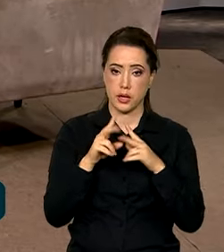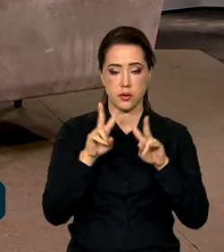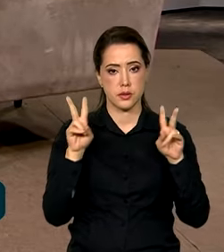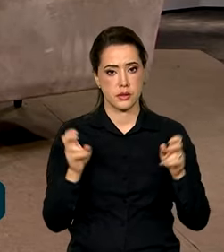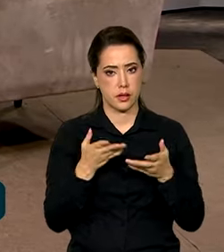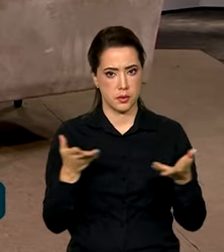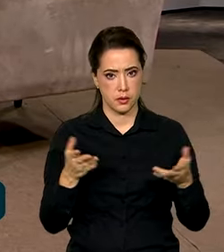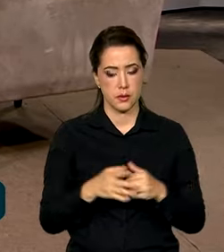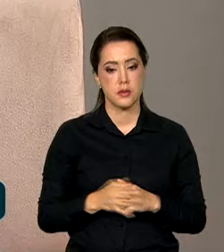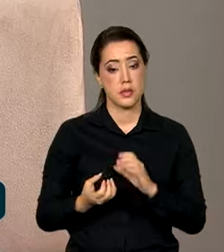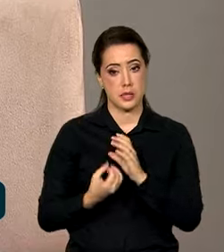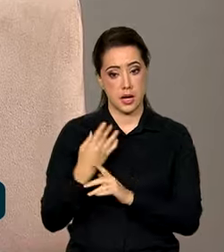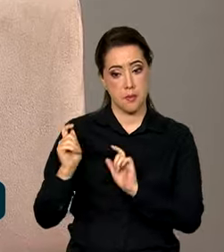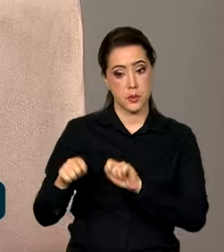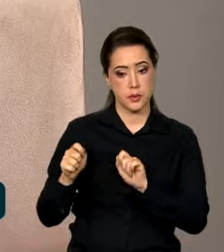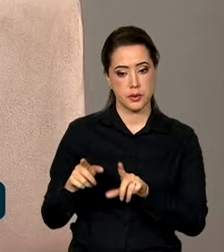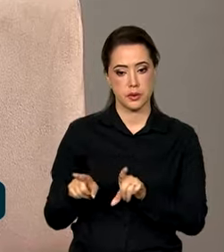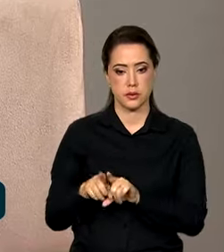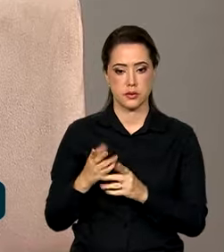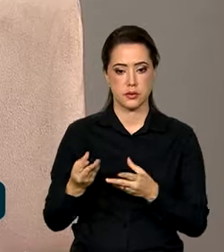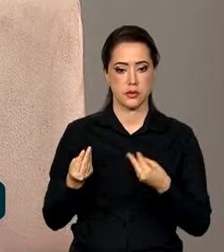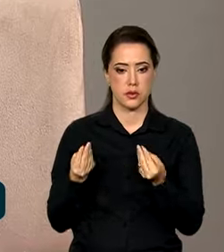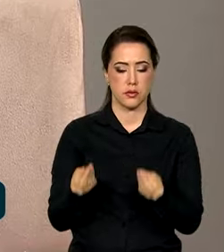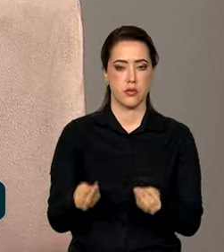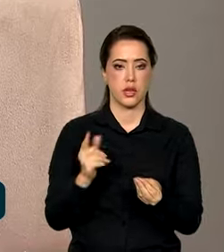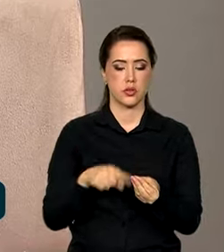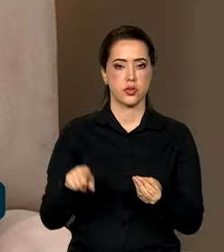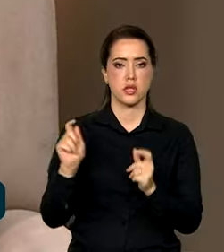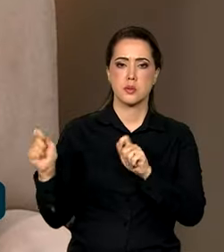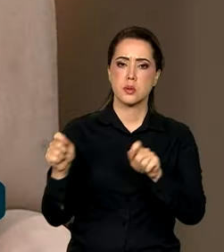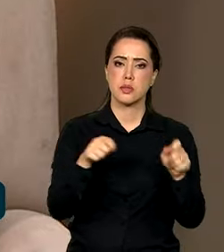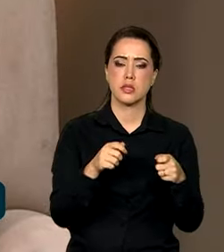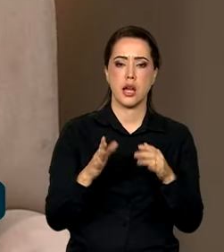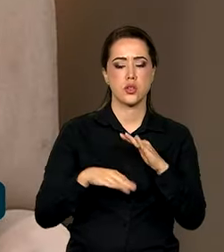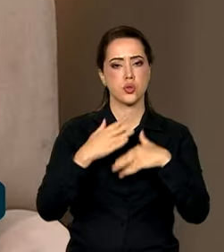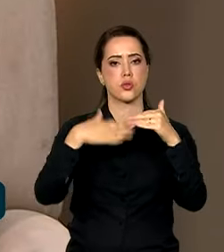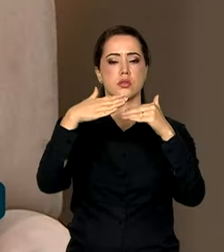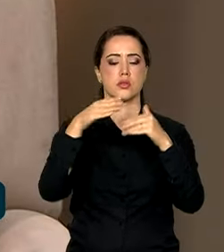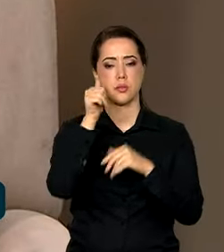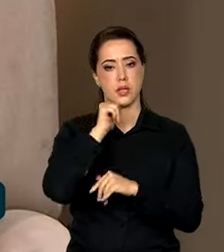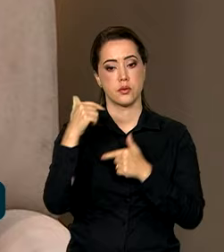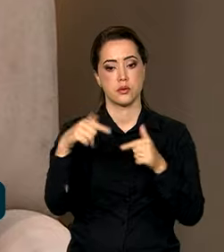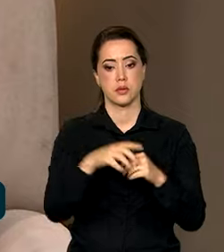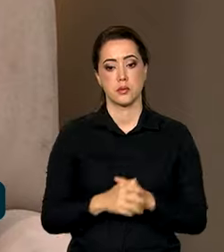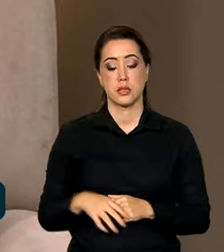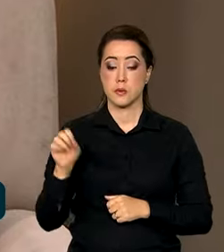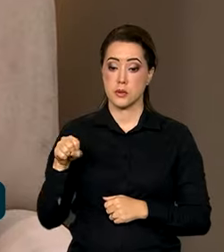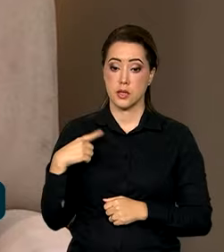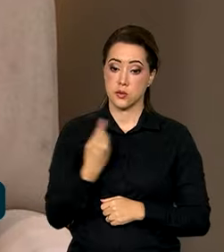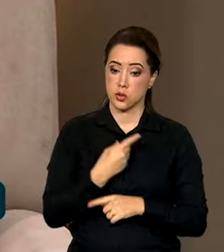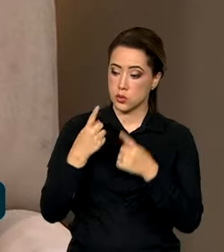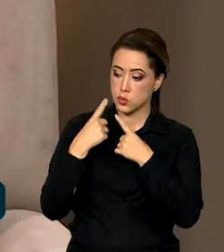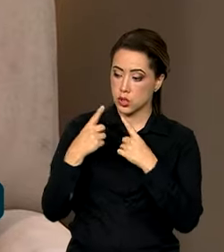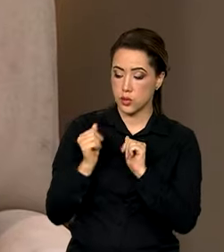respeito disso e criar mecanismos que garantam as possibilidades de ascensão da mulher no trabalho? Sim, nós estamos em